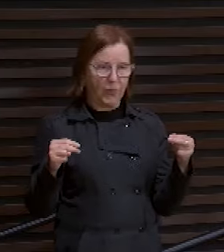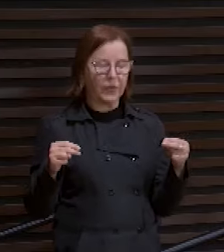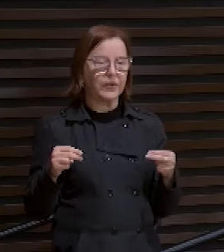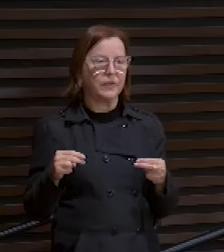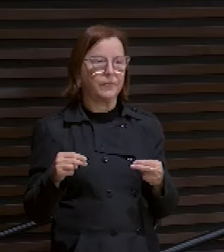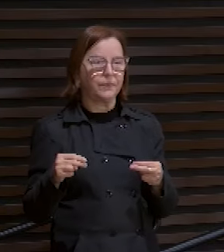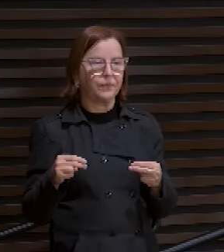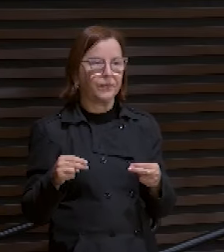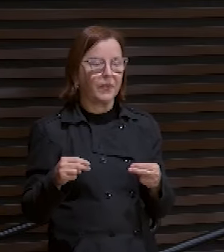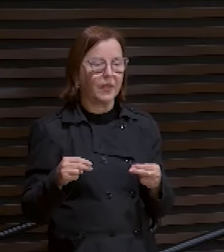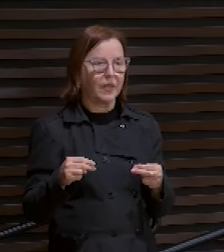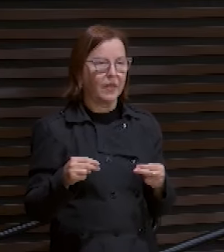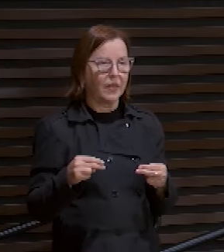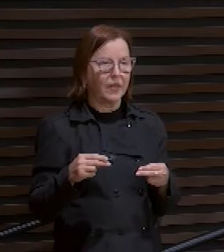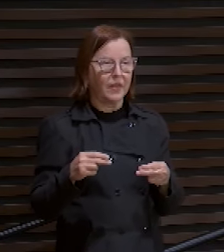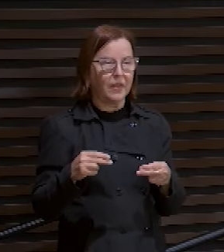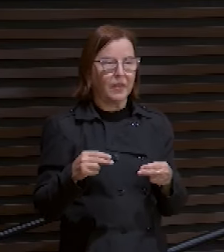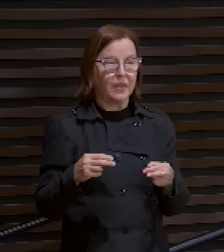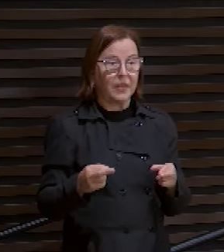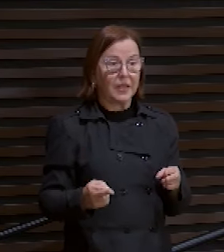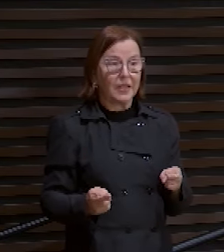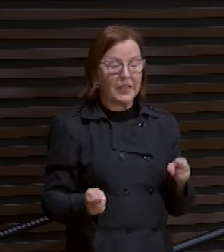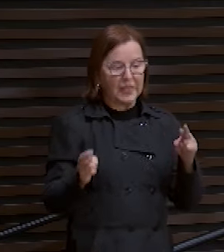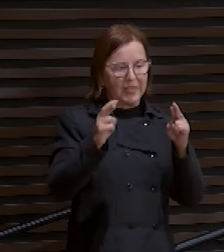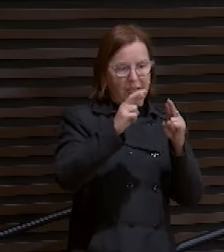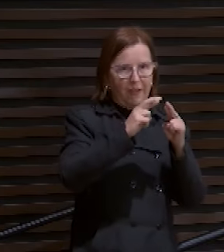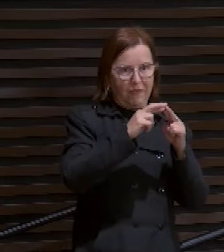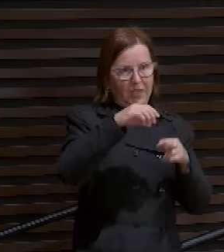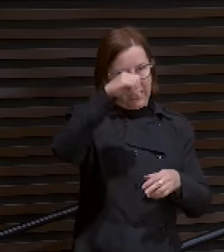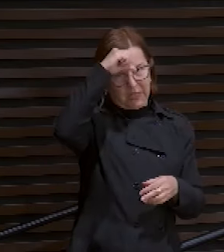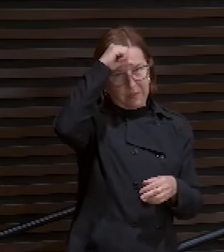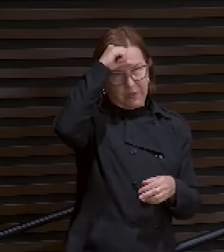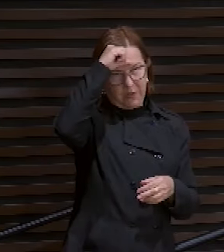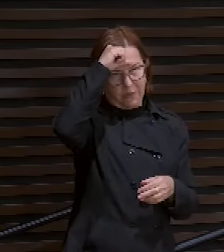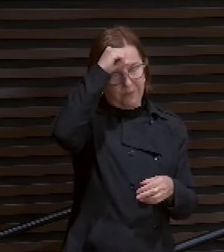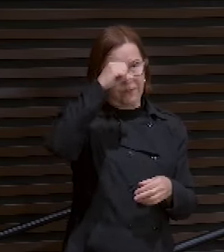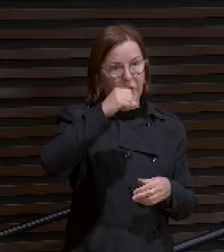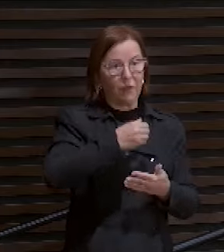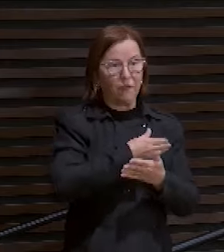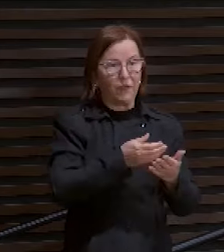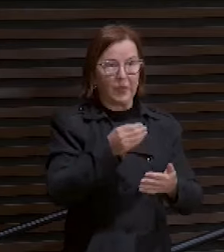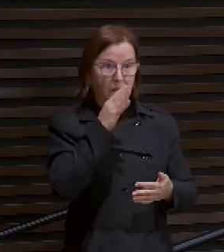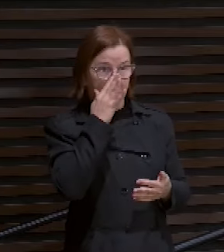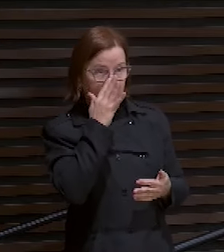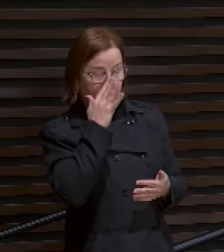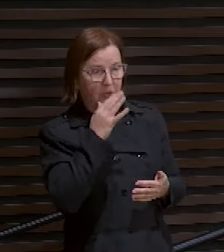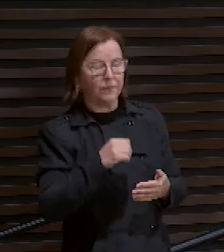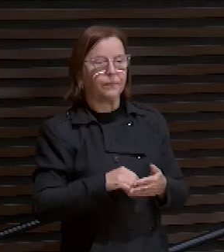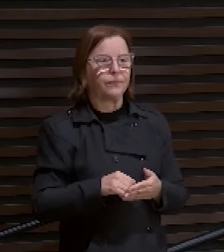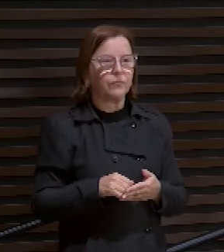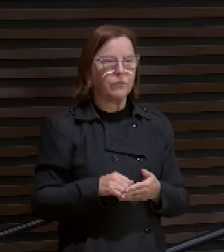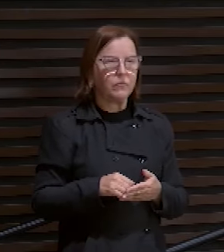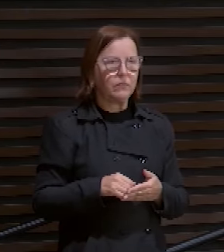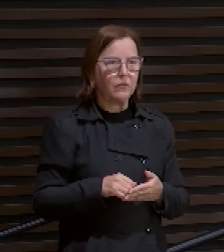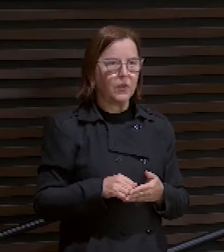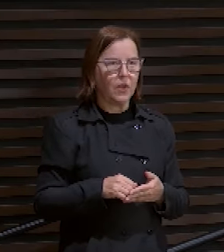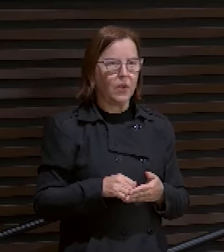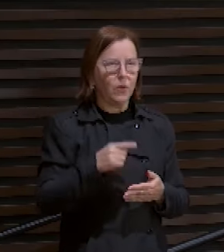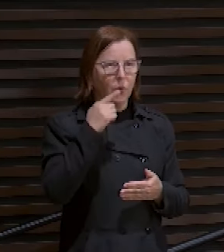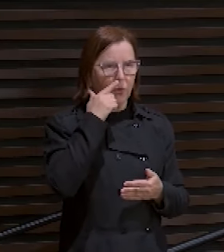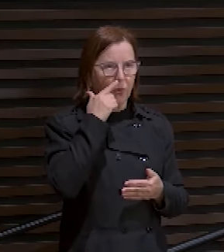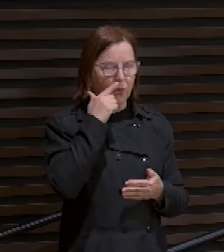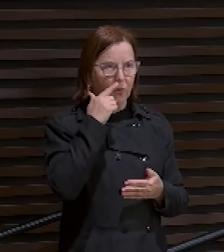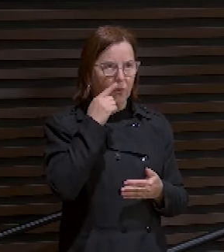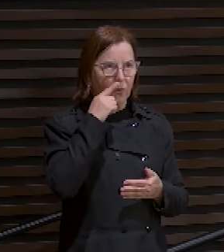que está se referindo à depressão. Você vai ficar impressionado. Os pais aqui, nós já estamos há alguns meses. E eu tenho dito para eles, vocês estão